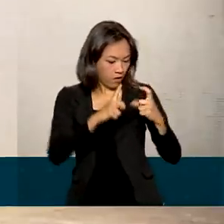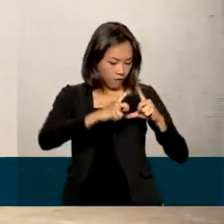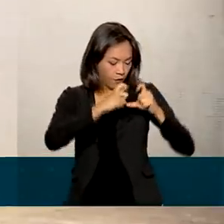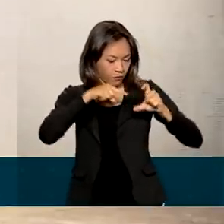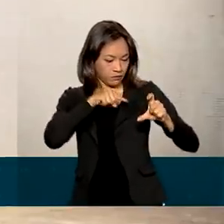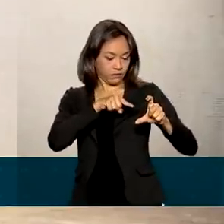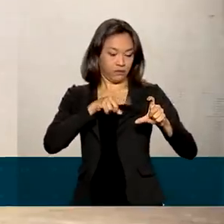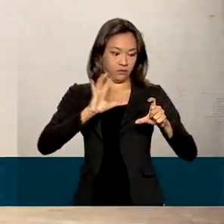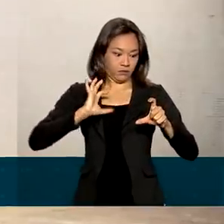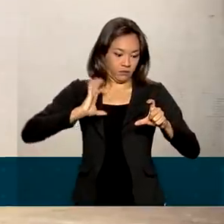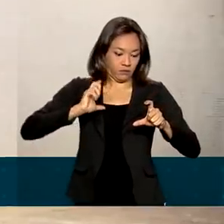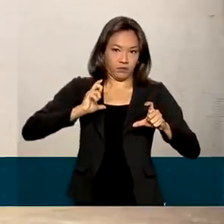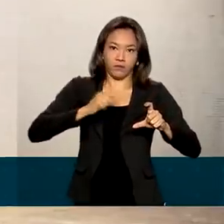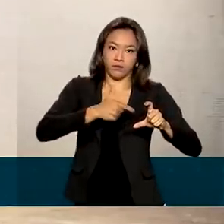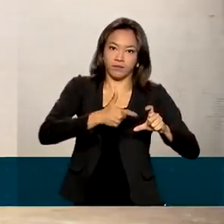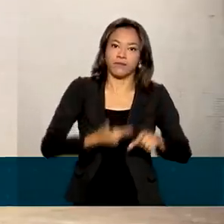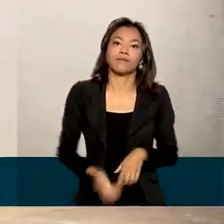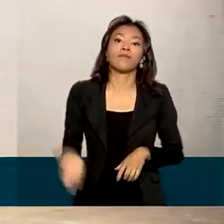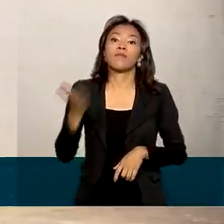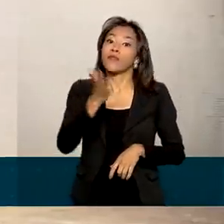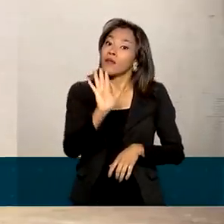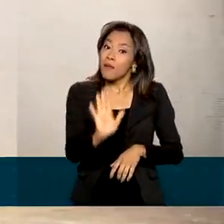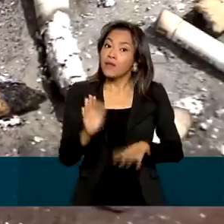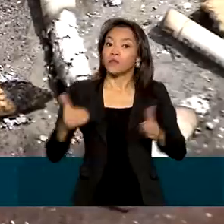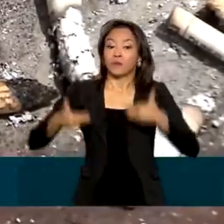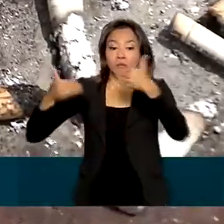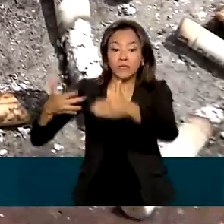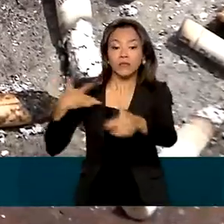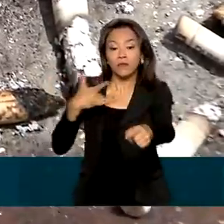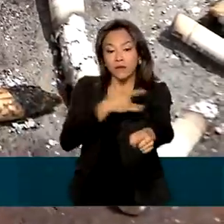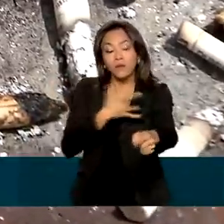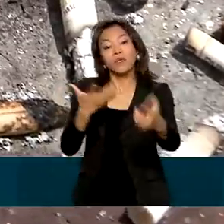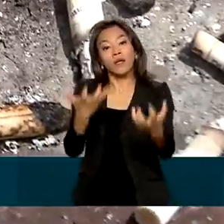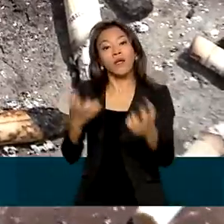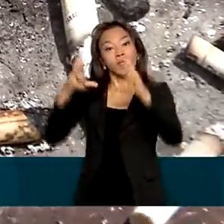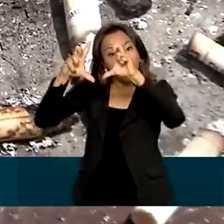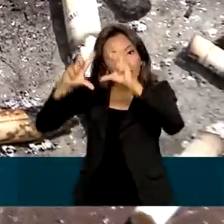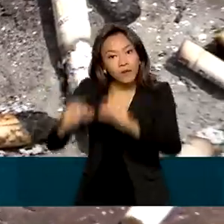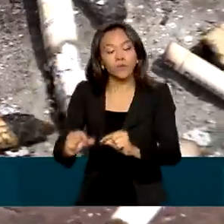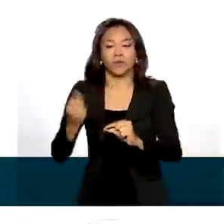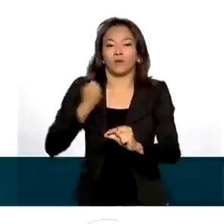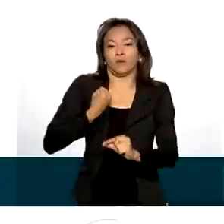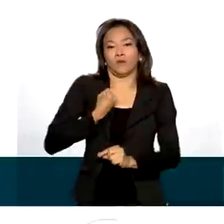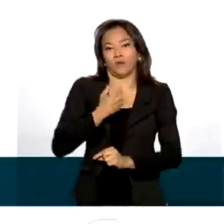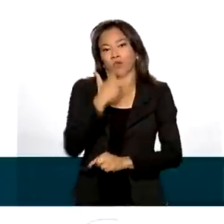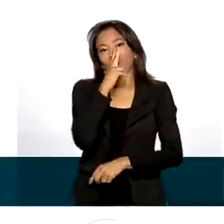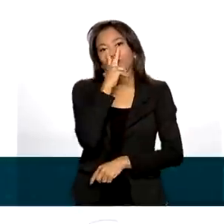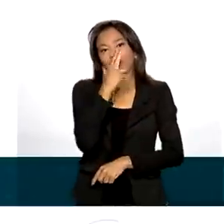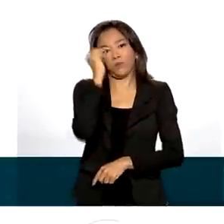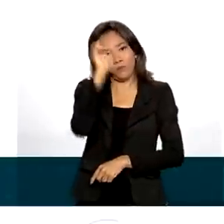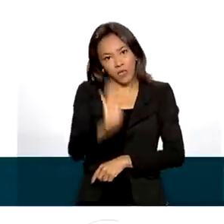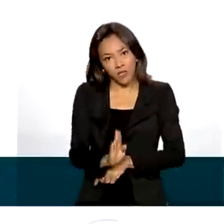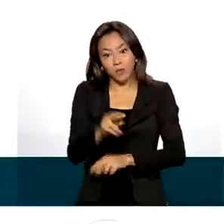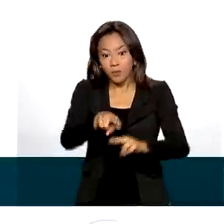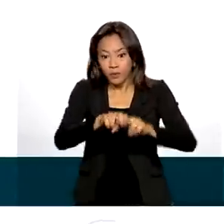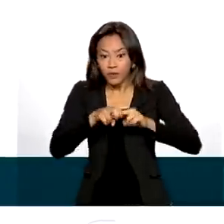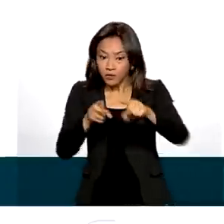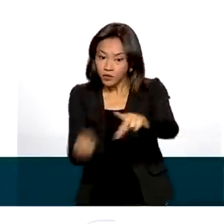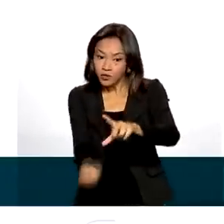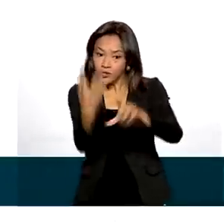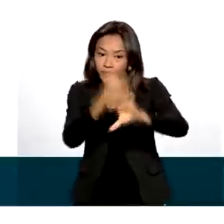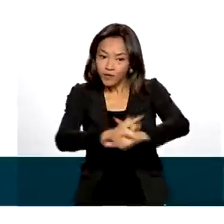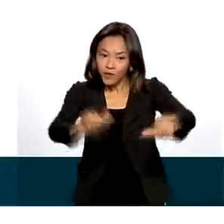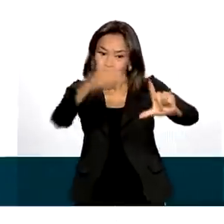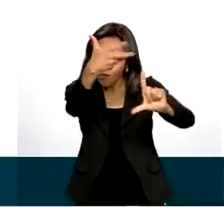o Ministério da Saúde quer reduzir ainda mais o número de fumantes no Brasil. Para isso, lançou uma plataforma